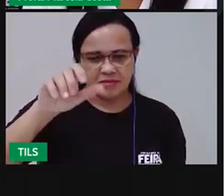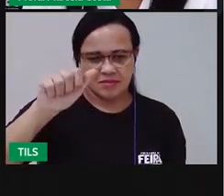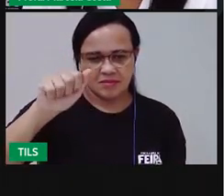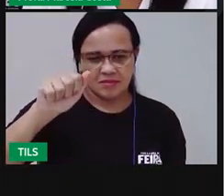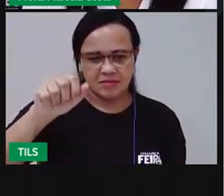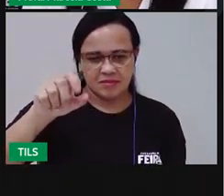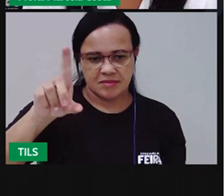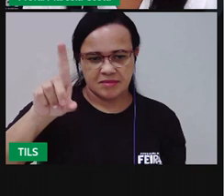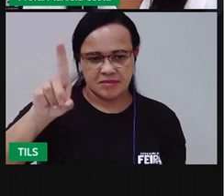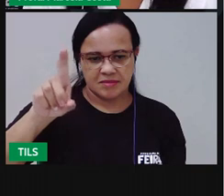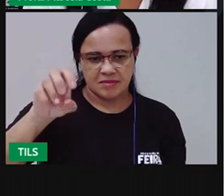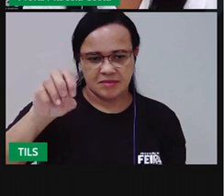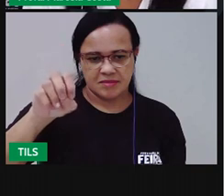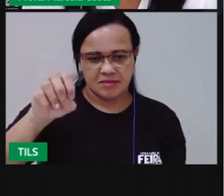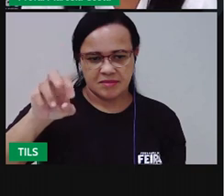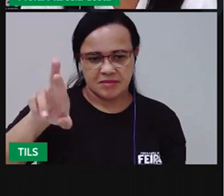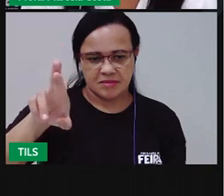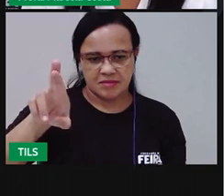Indicador.